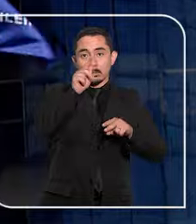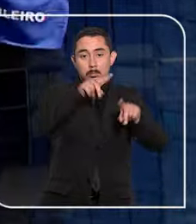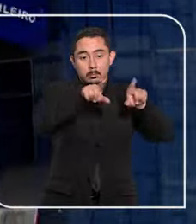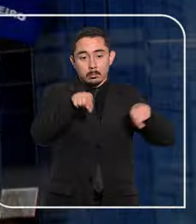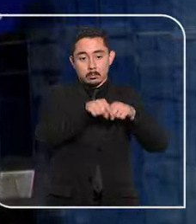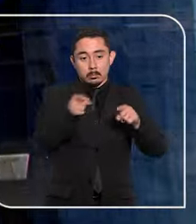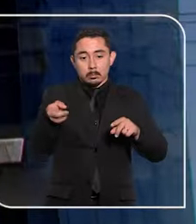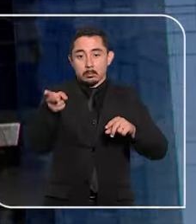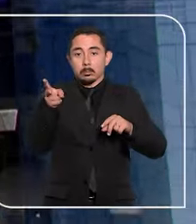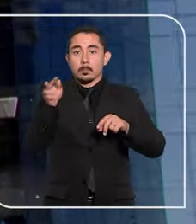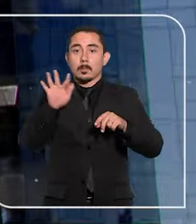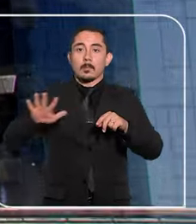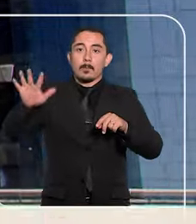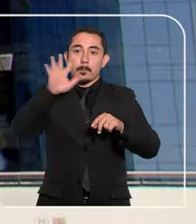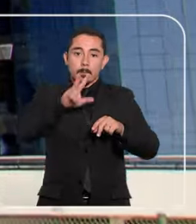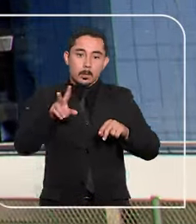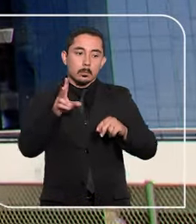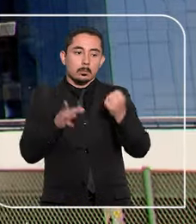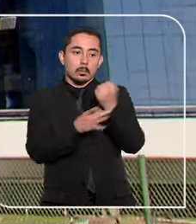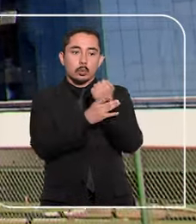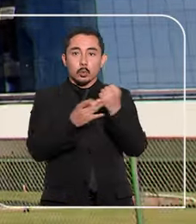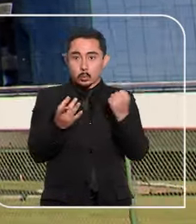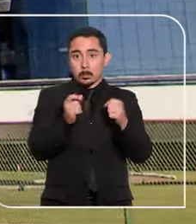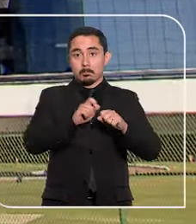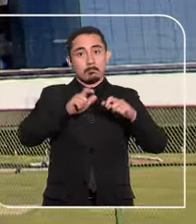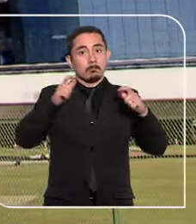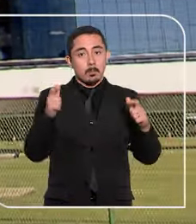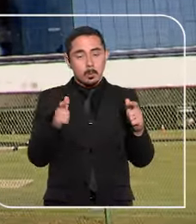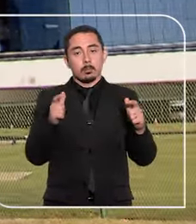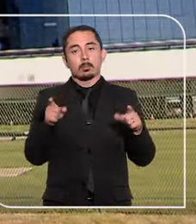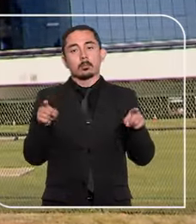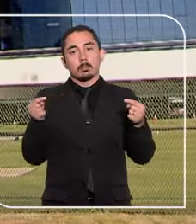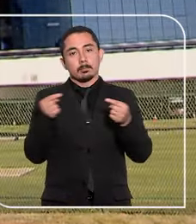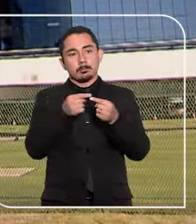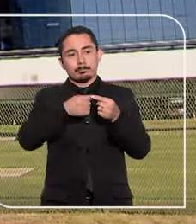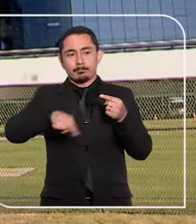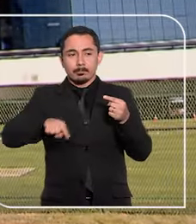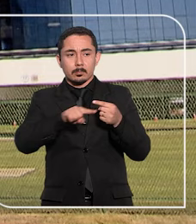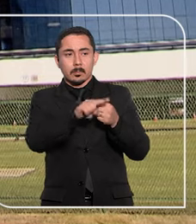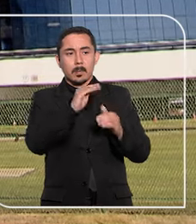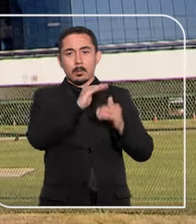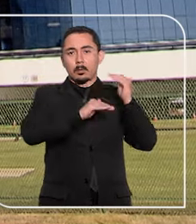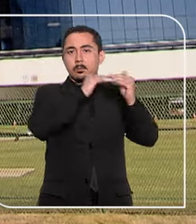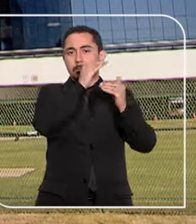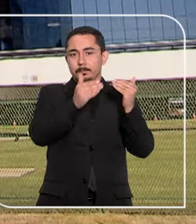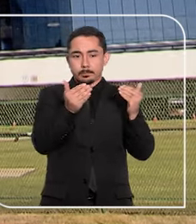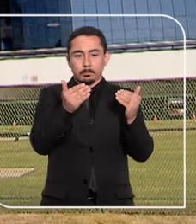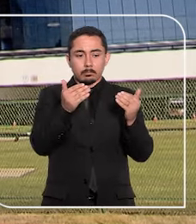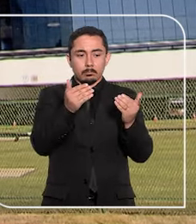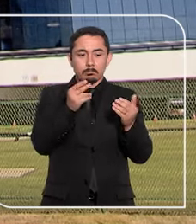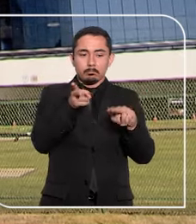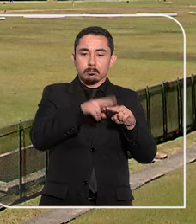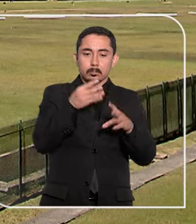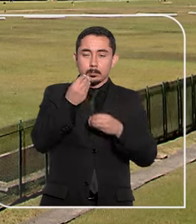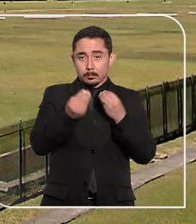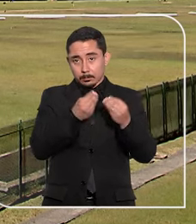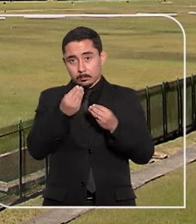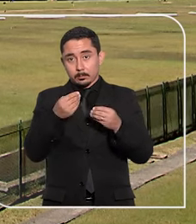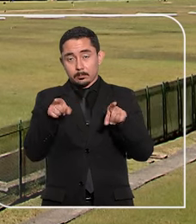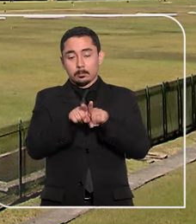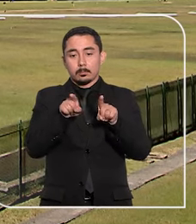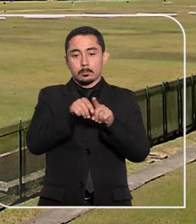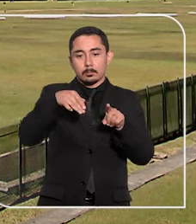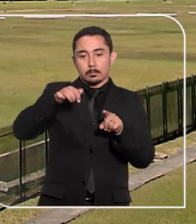Federal de Segurança Máxima por motivo de segurança pública não seria compatível com a progressão do regime prisional. O